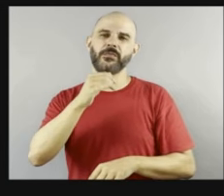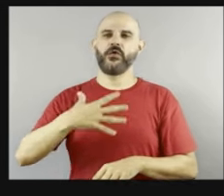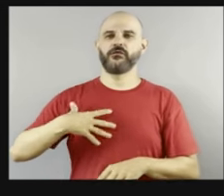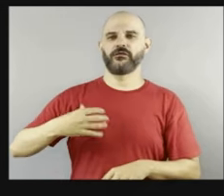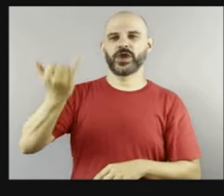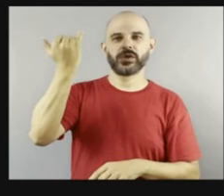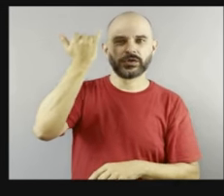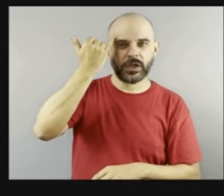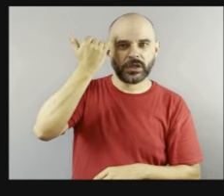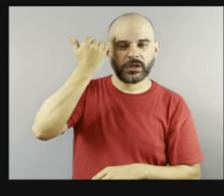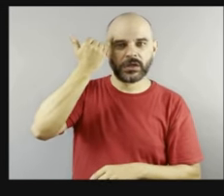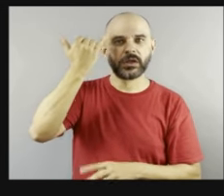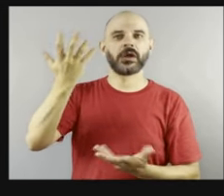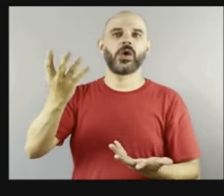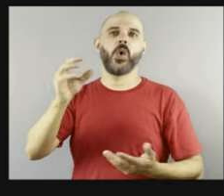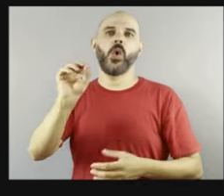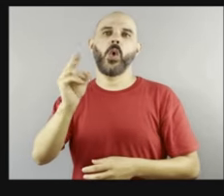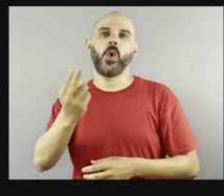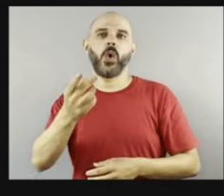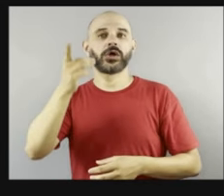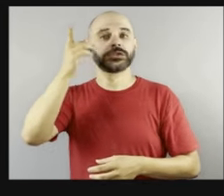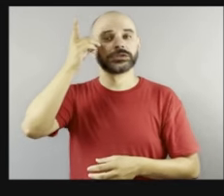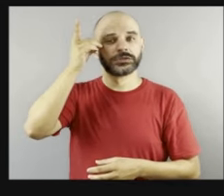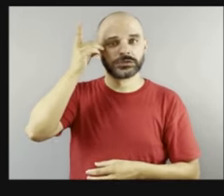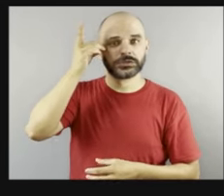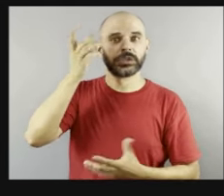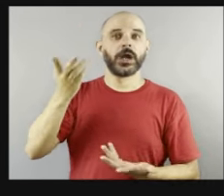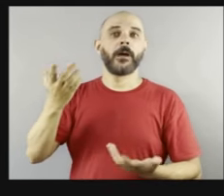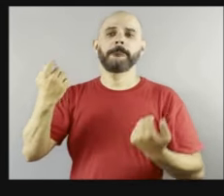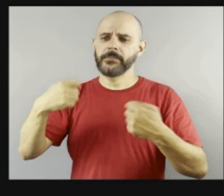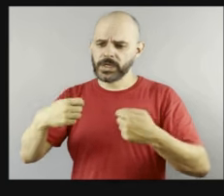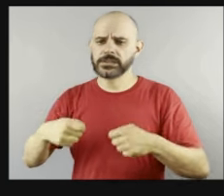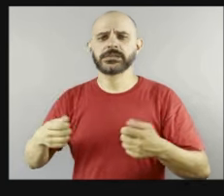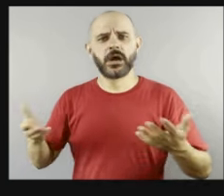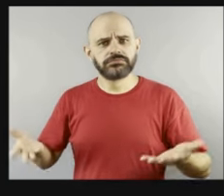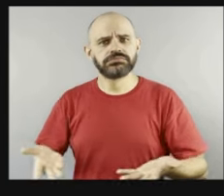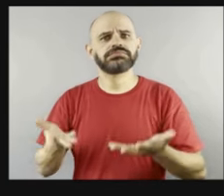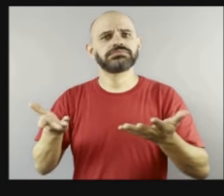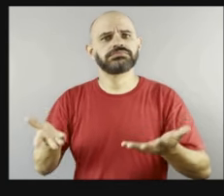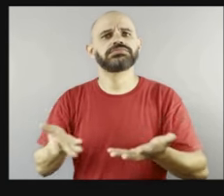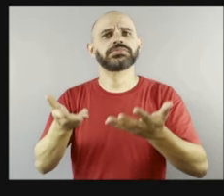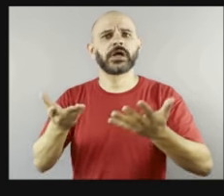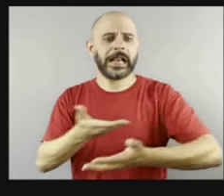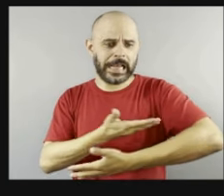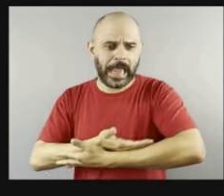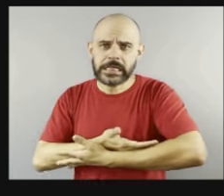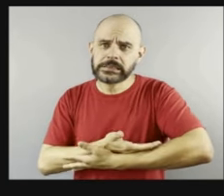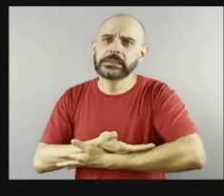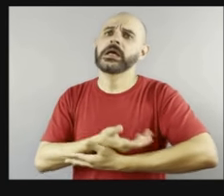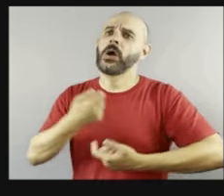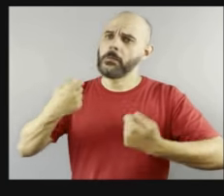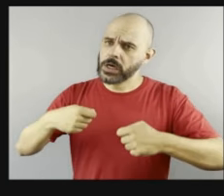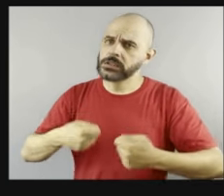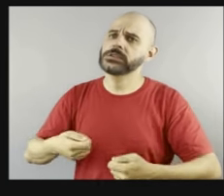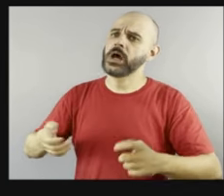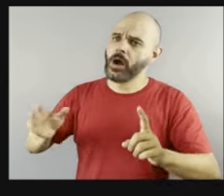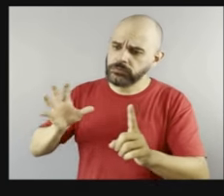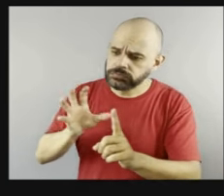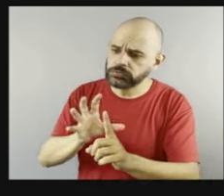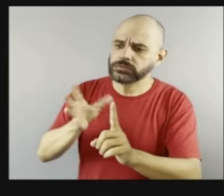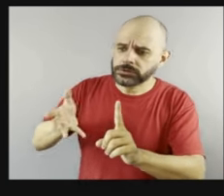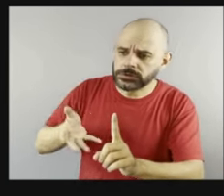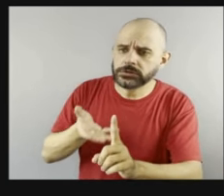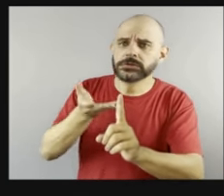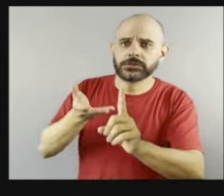ela precisa receber os estímulos assim que ela nasce. Se a família entra no processo de dificuldade